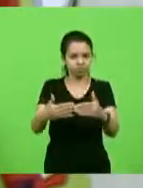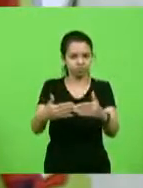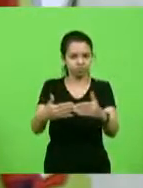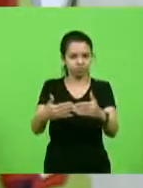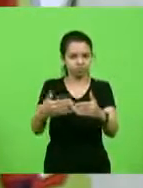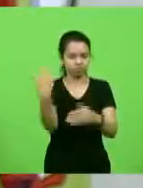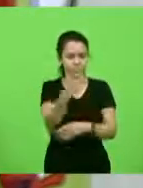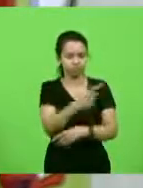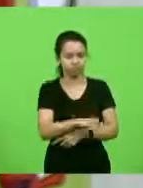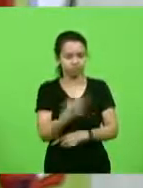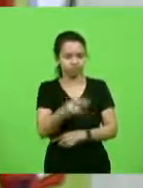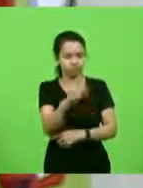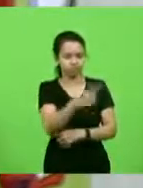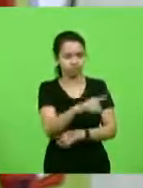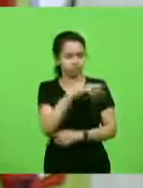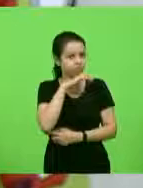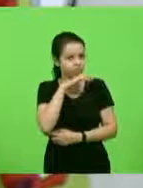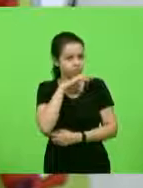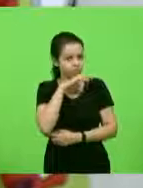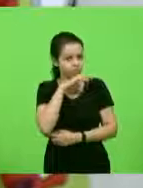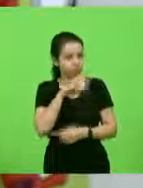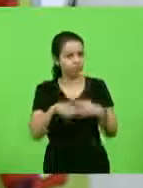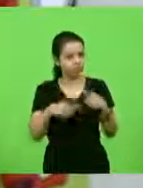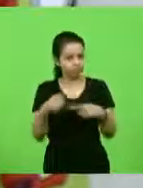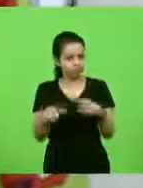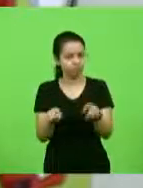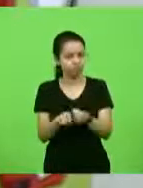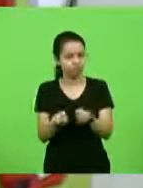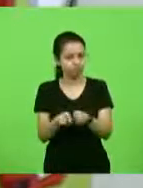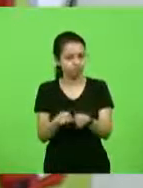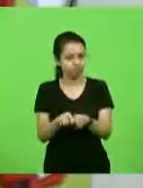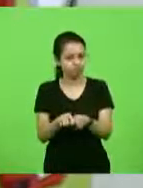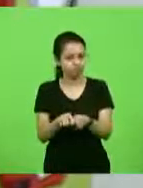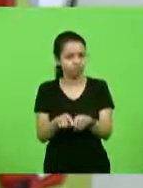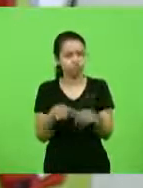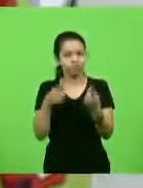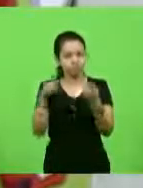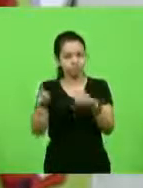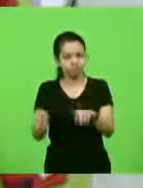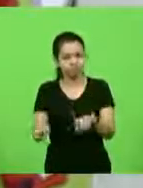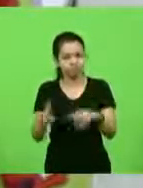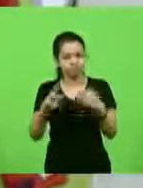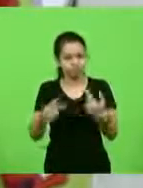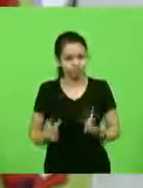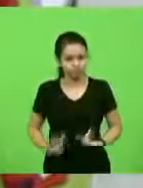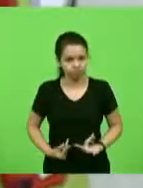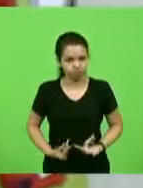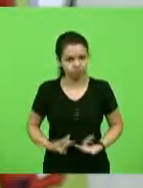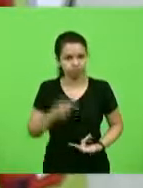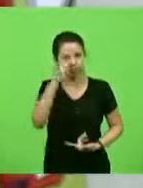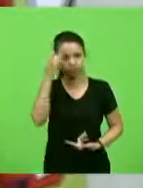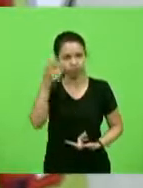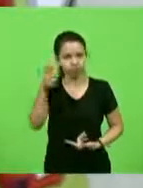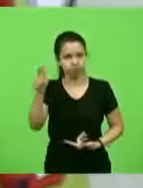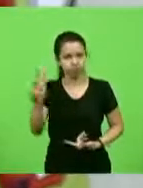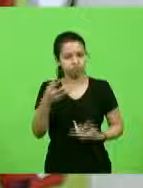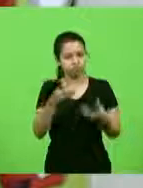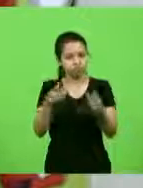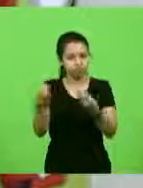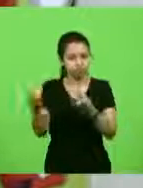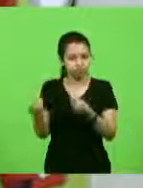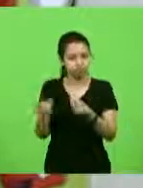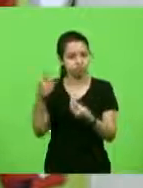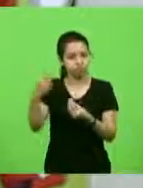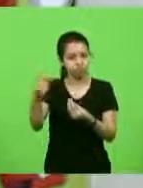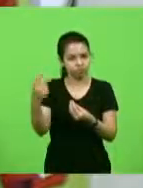um animal, agride um ser humano, e dentro dessa escala, o maior número de agressões está relacionado às mulheres. E eu quero que,